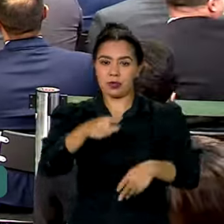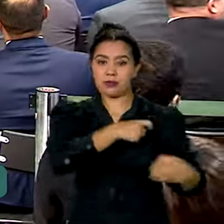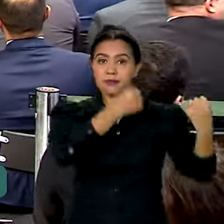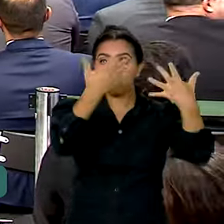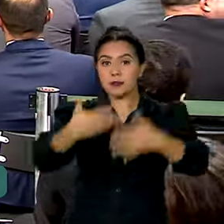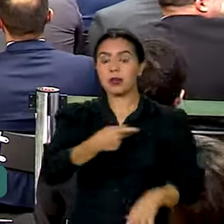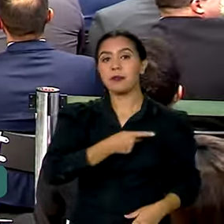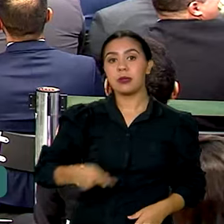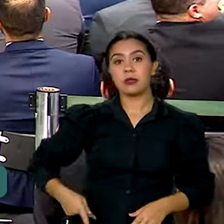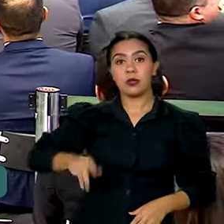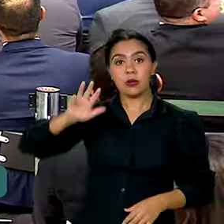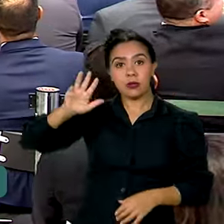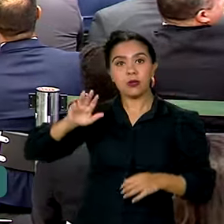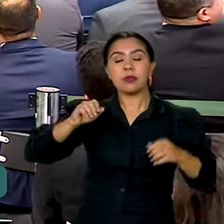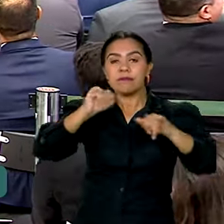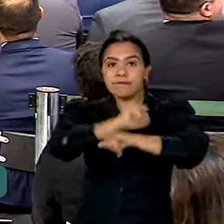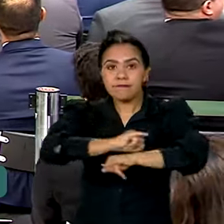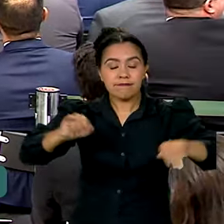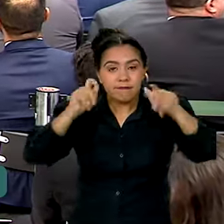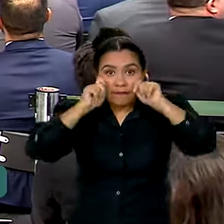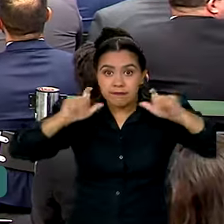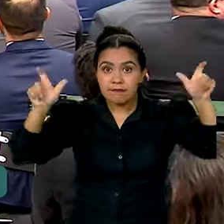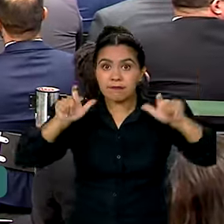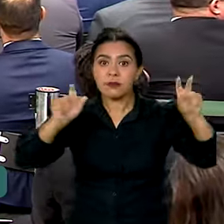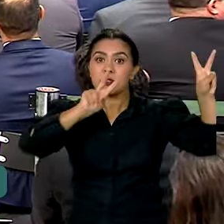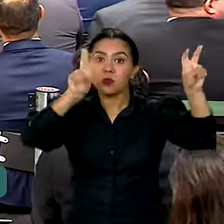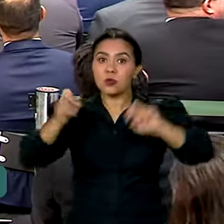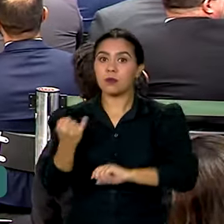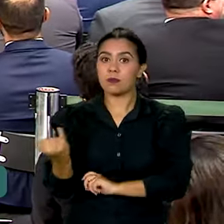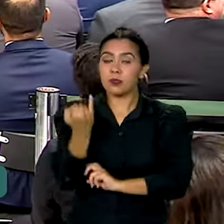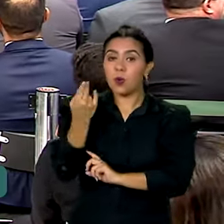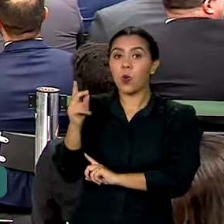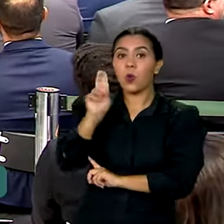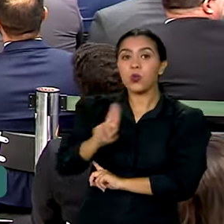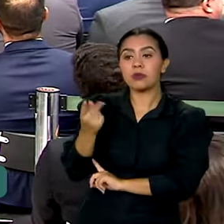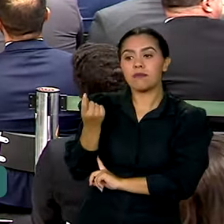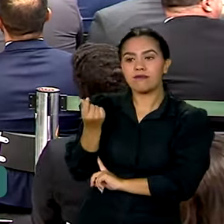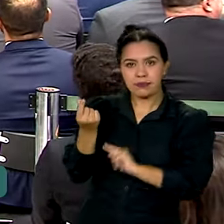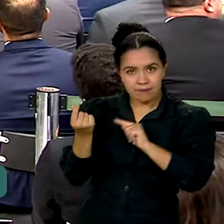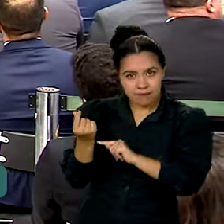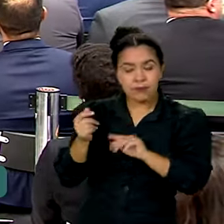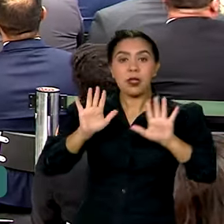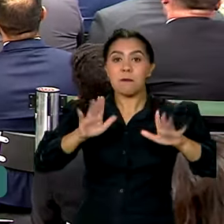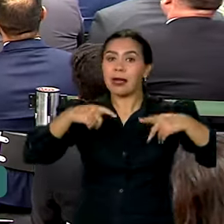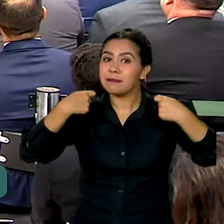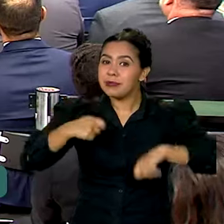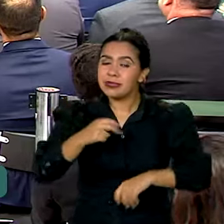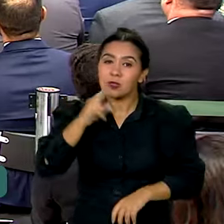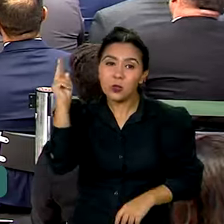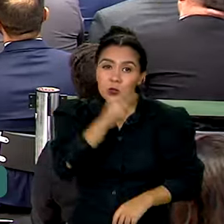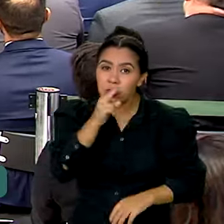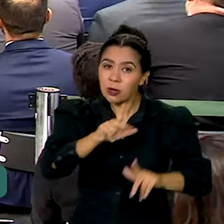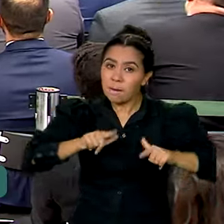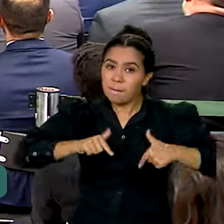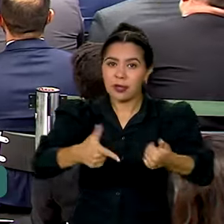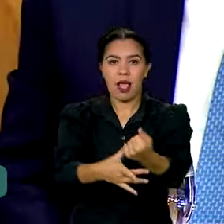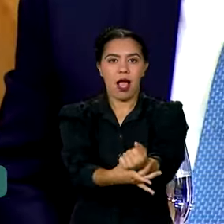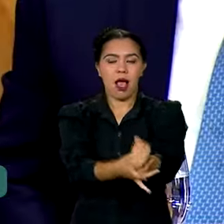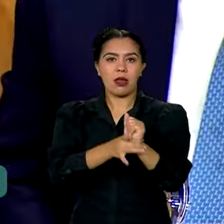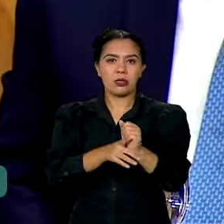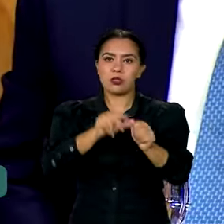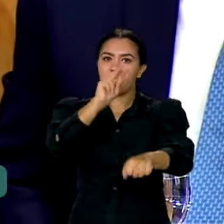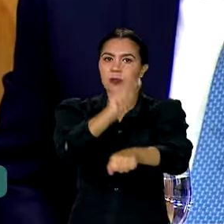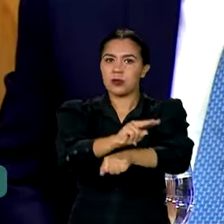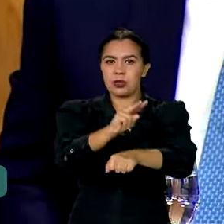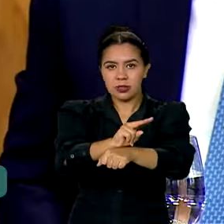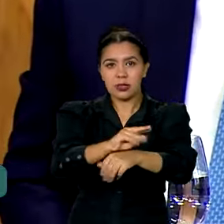alertou sobre a importância da agilidade na execução dos recursos. Para Lula, é preciso rapidez para garantir a proteção da Amazônia e